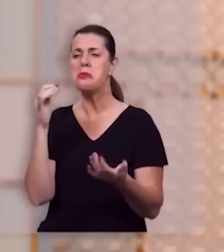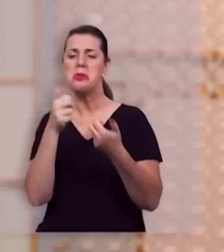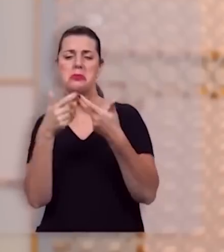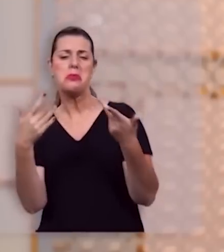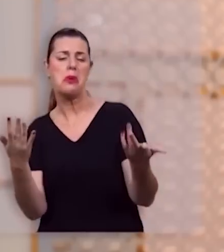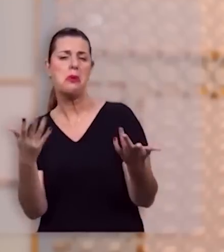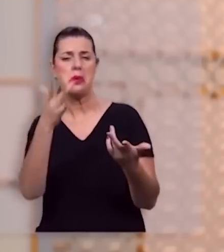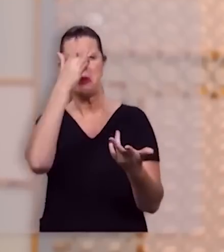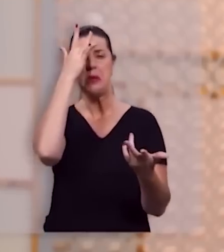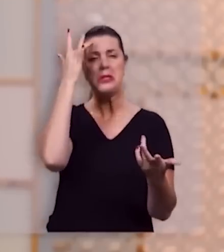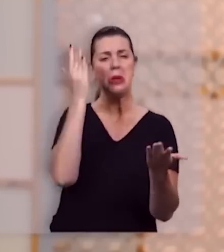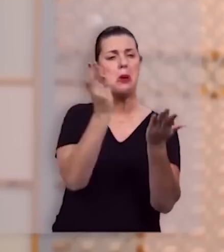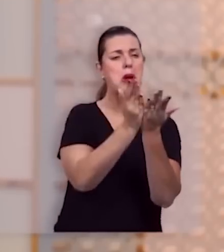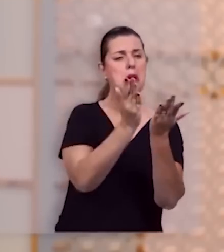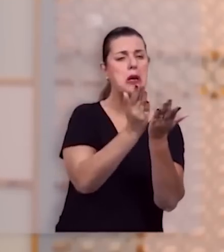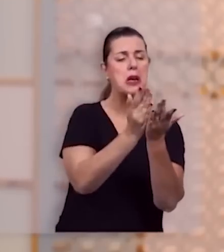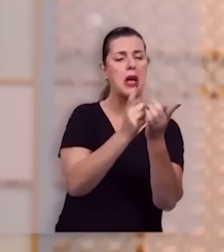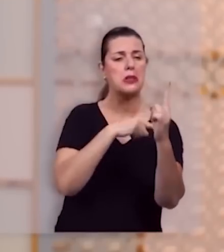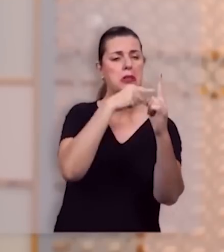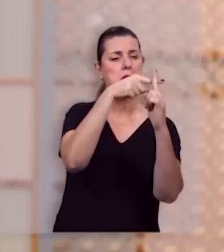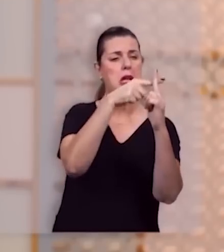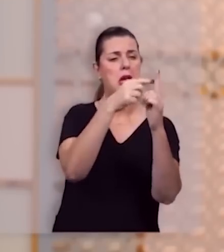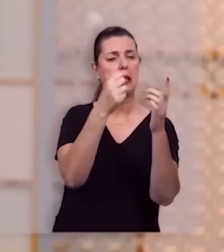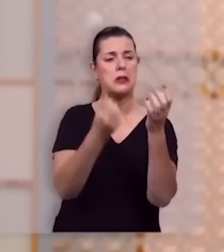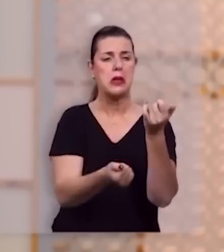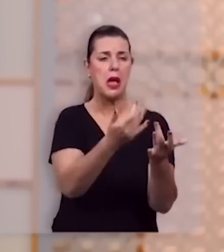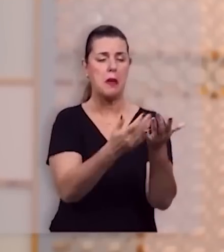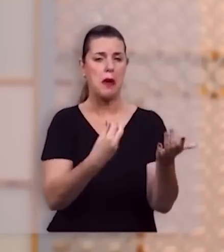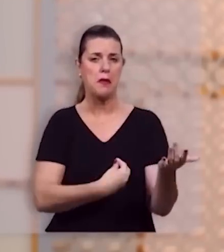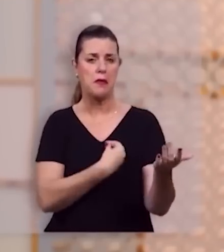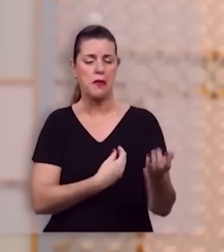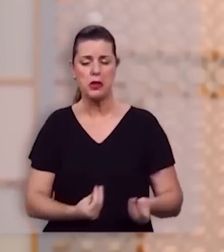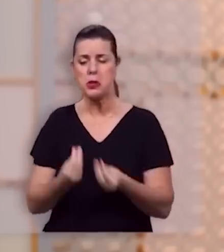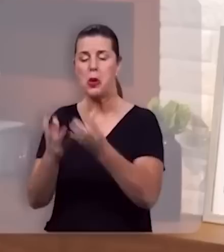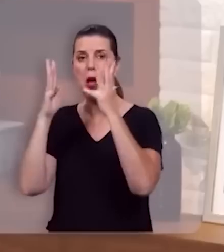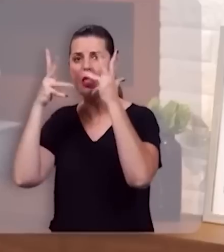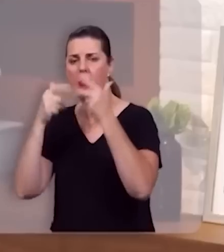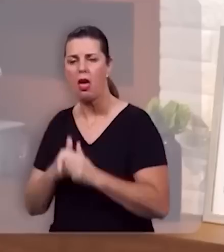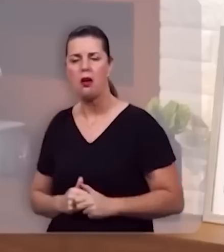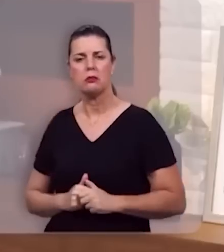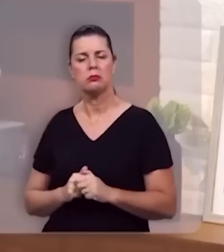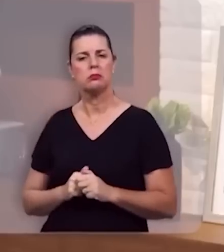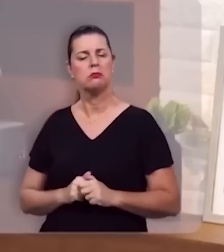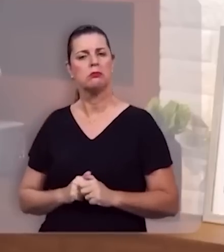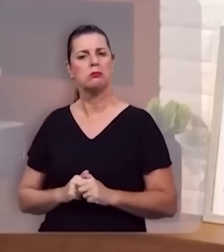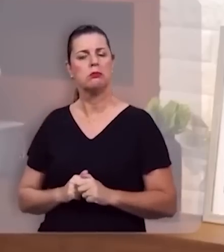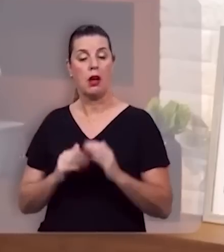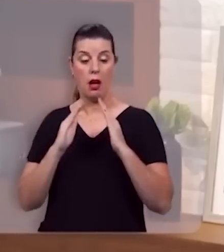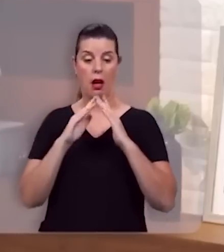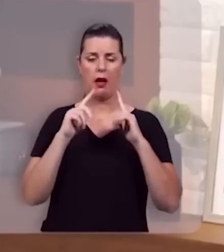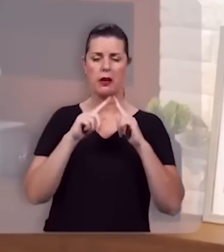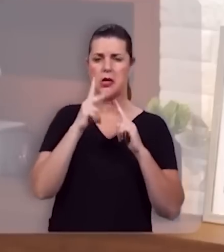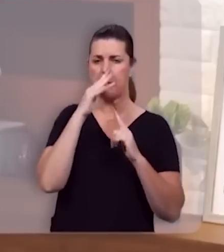Cristão sendo crucificados, queimados vivos, jogados às feras. A igreja